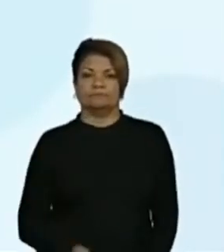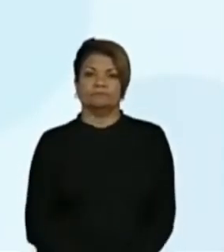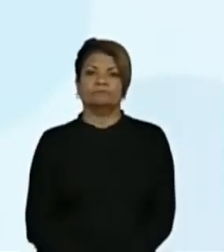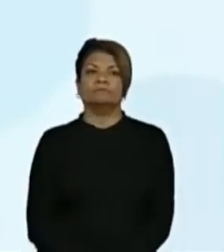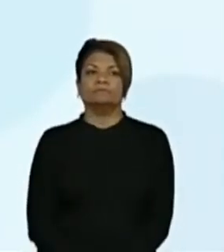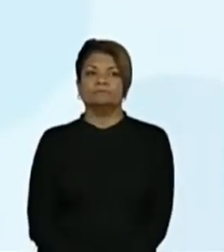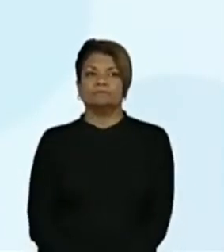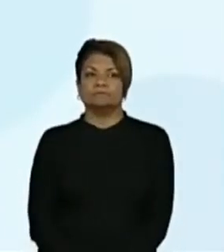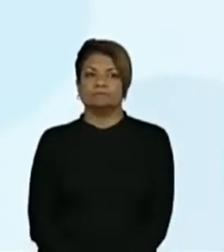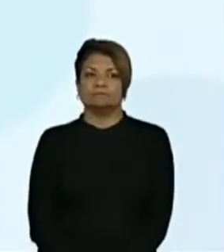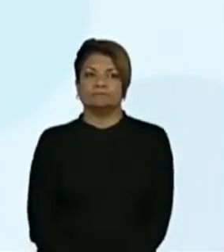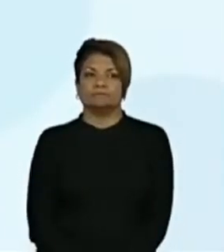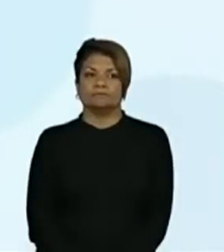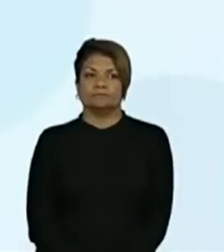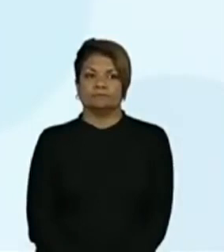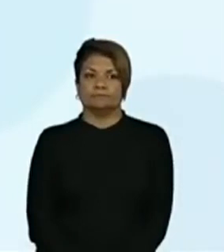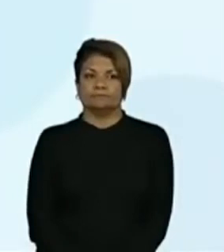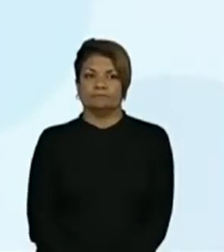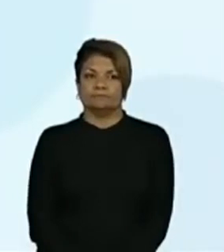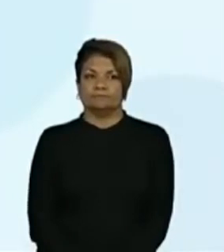Novecentos e quatorze.